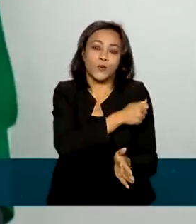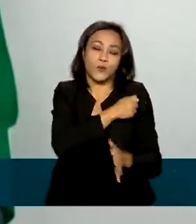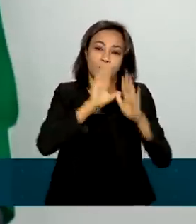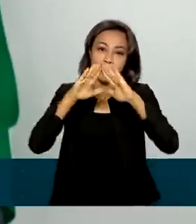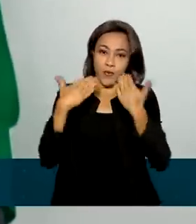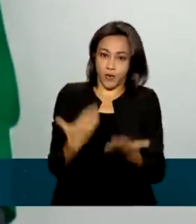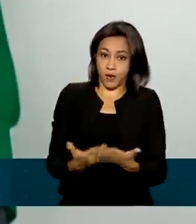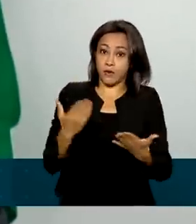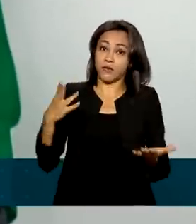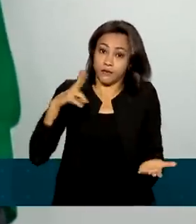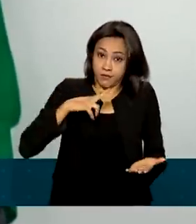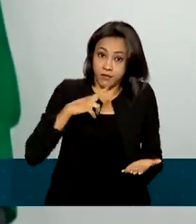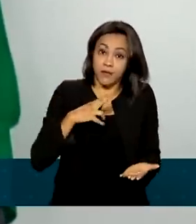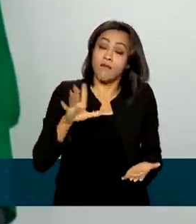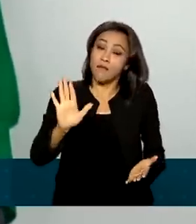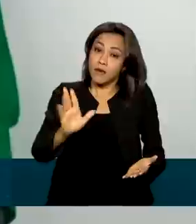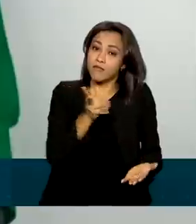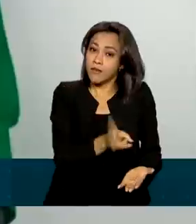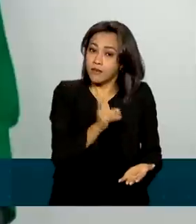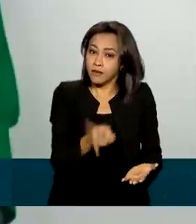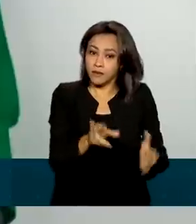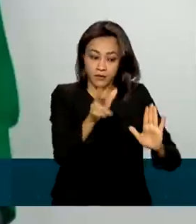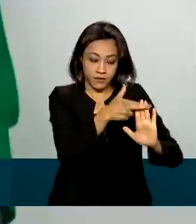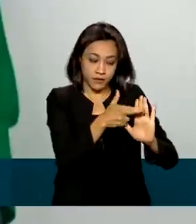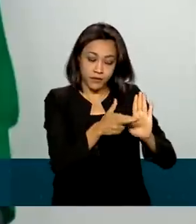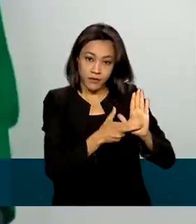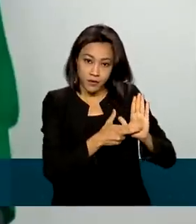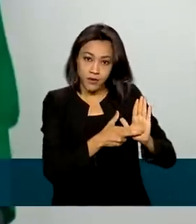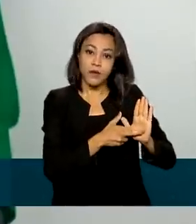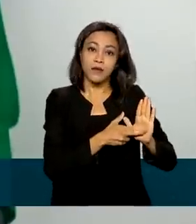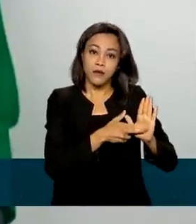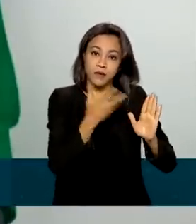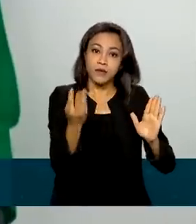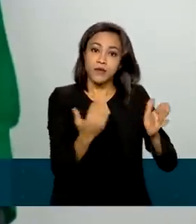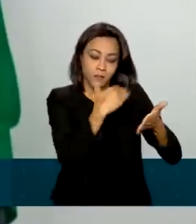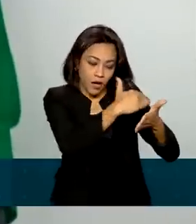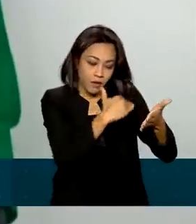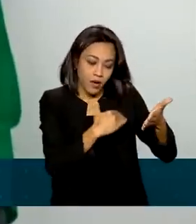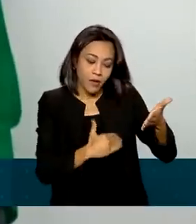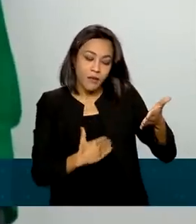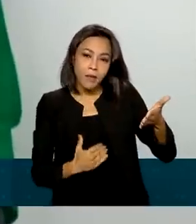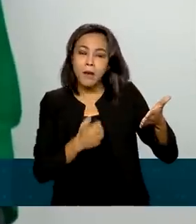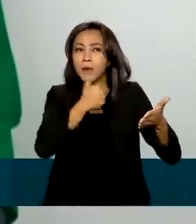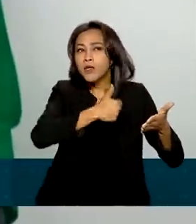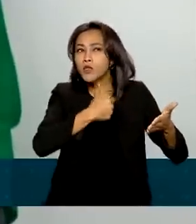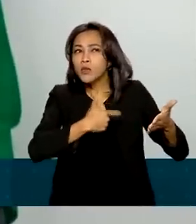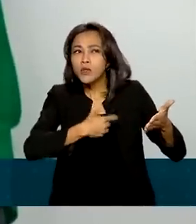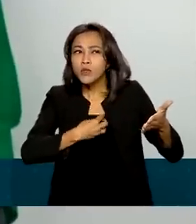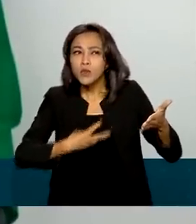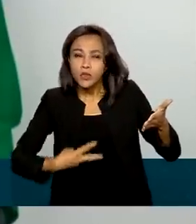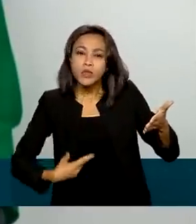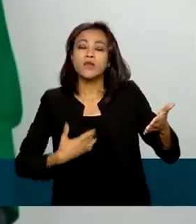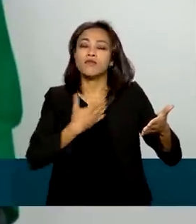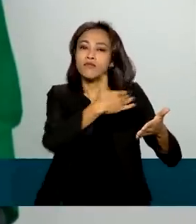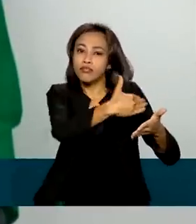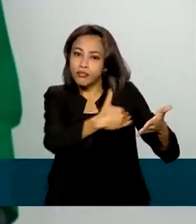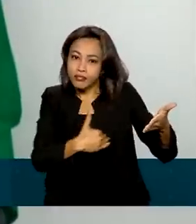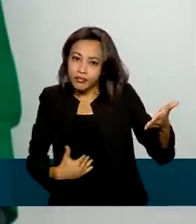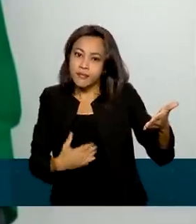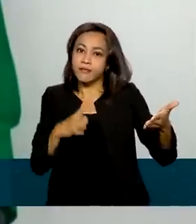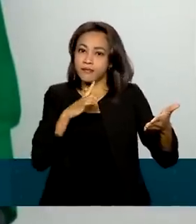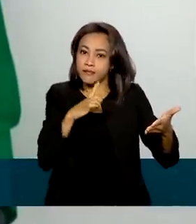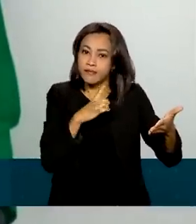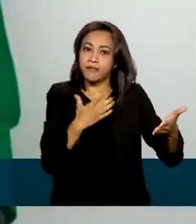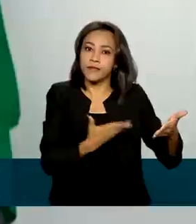Mas ele mantém critérios e prioridades de classificação. E a prioridade de classificação inicia-se